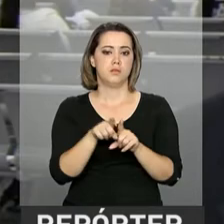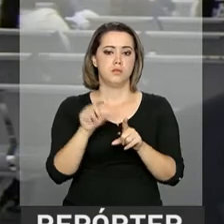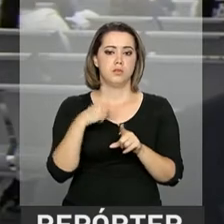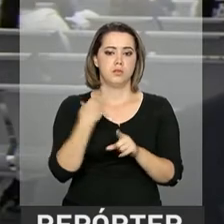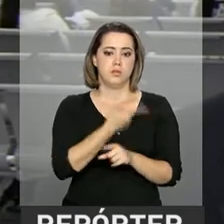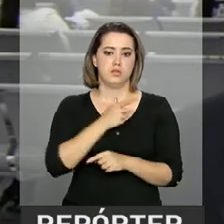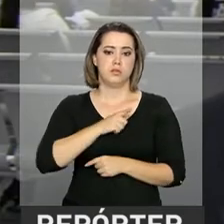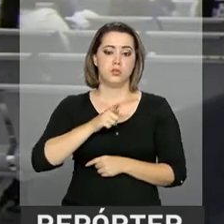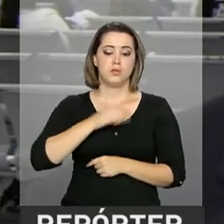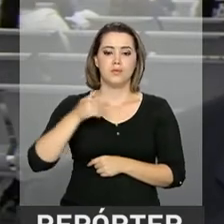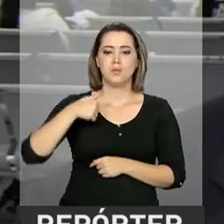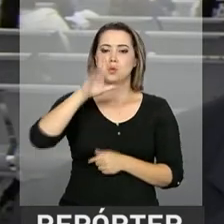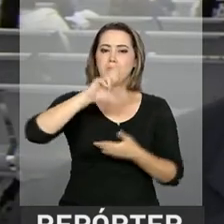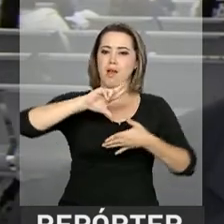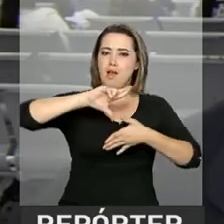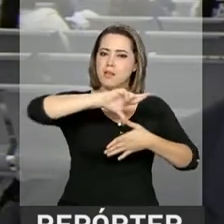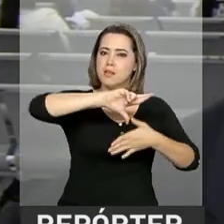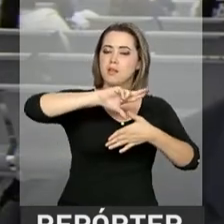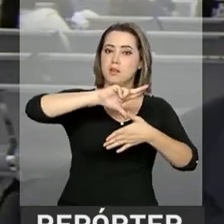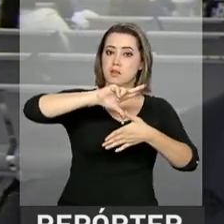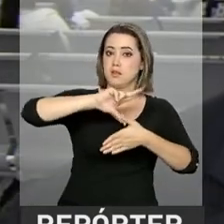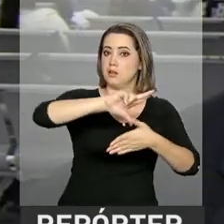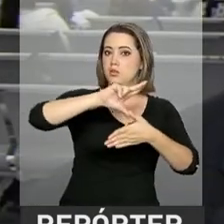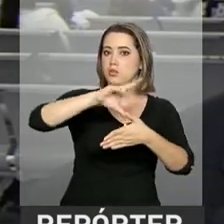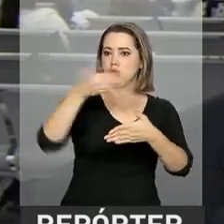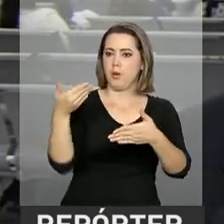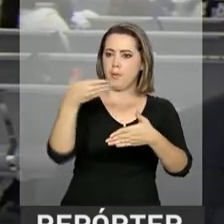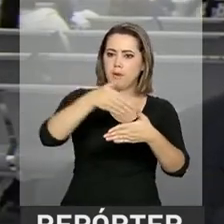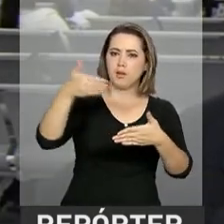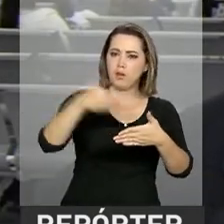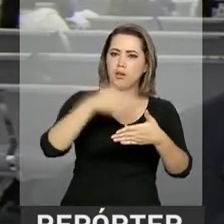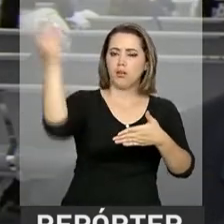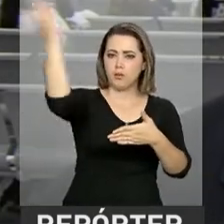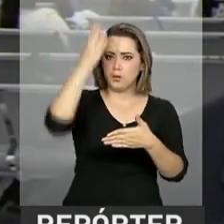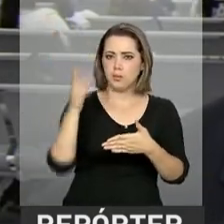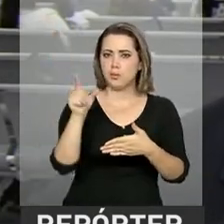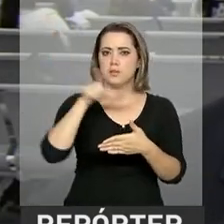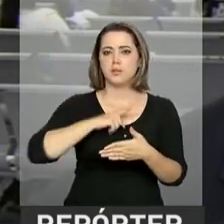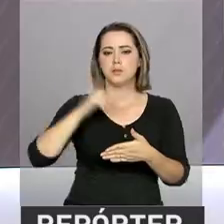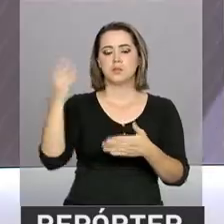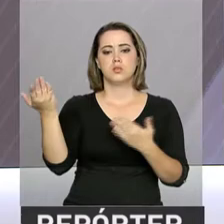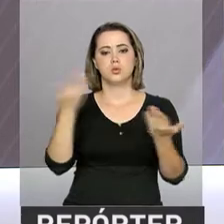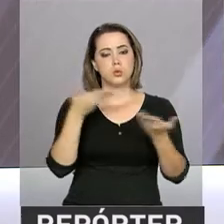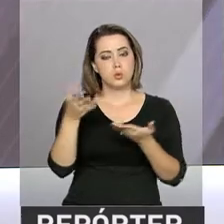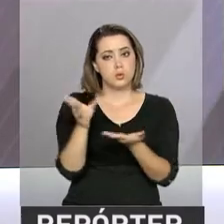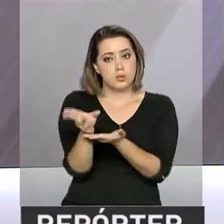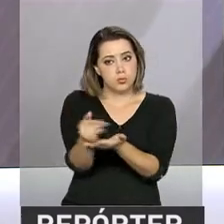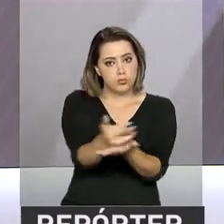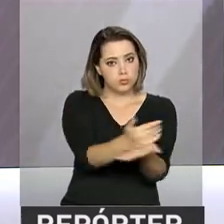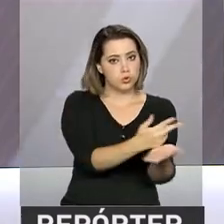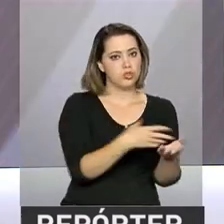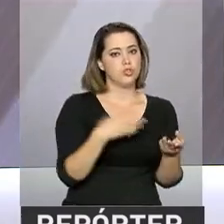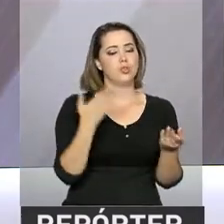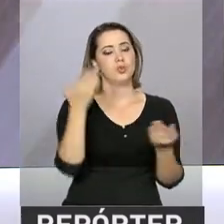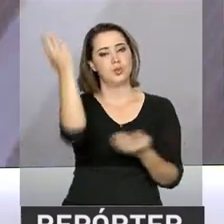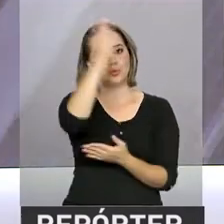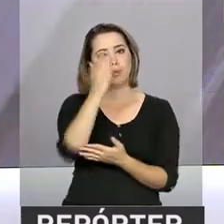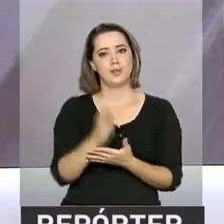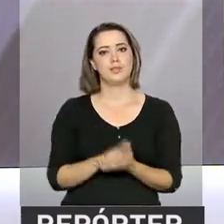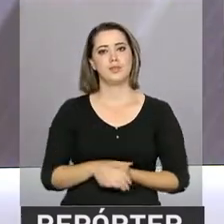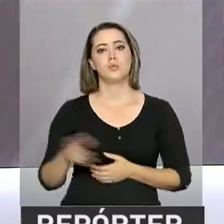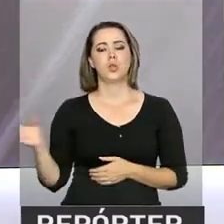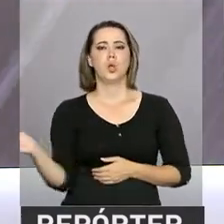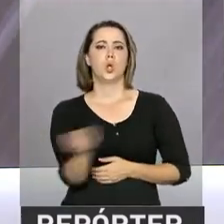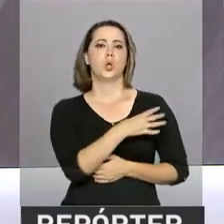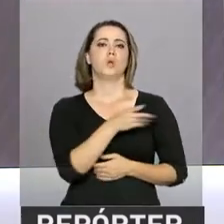latino-americanos. Houve uma queda na renda de uma parte dessa clientela, mas trouxe muito dinheiro para o Brasil. Modernizar e